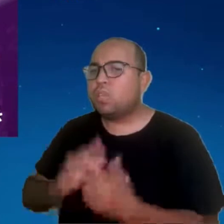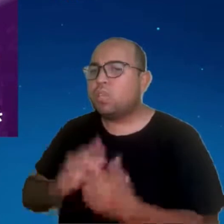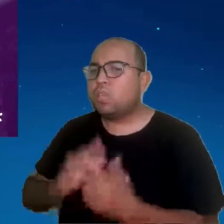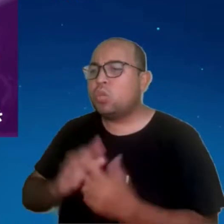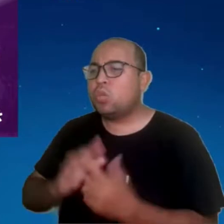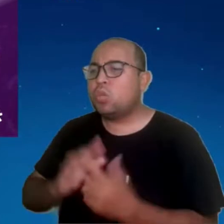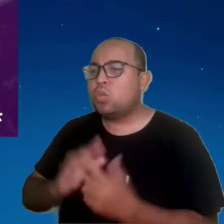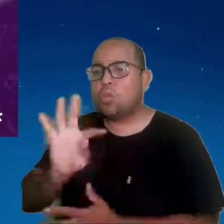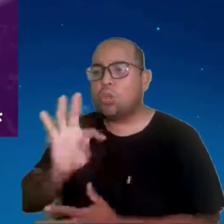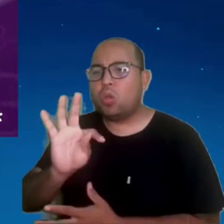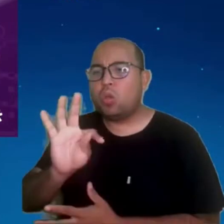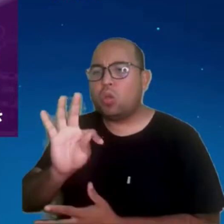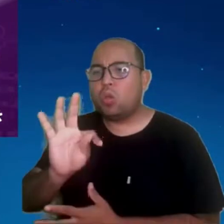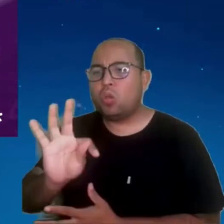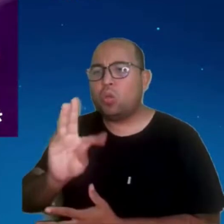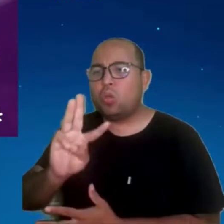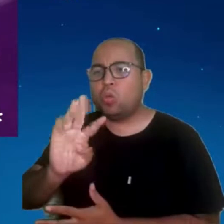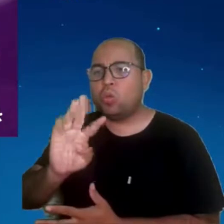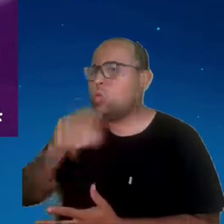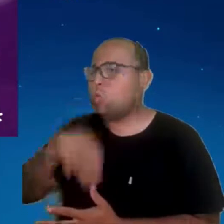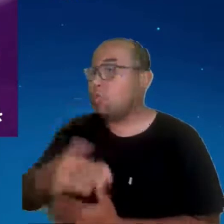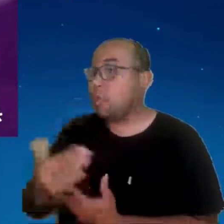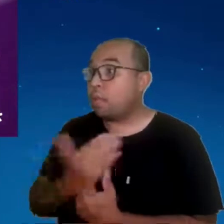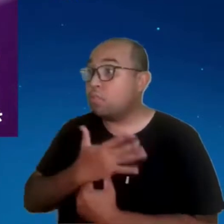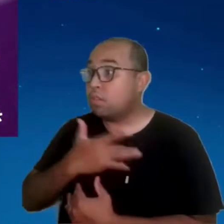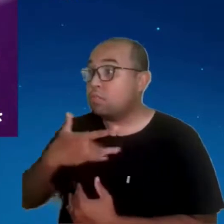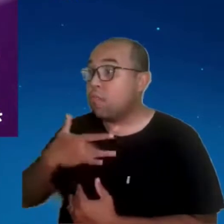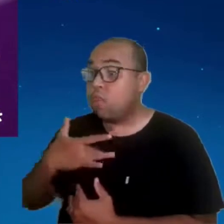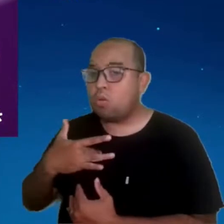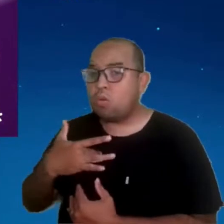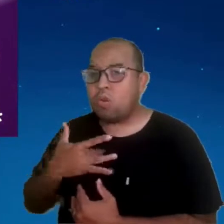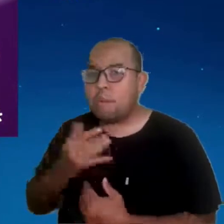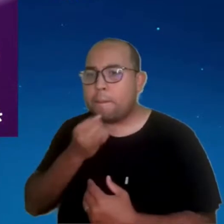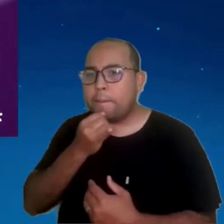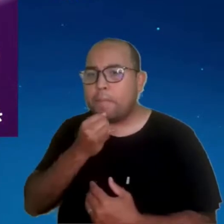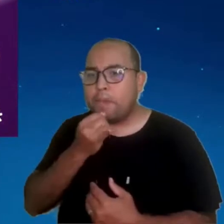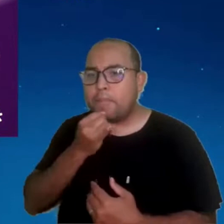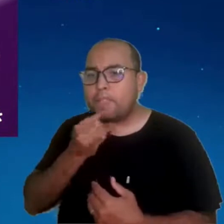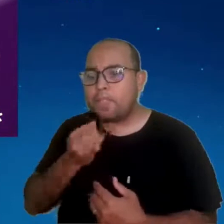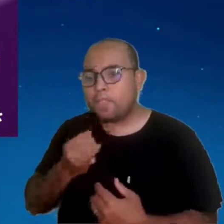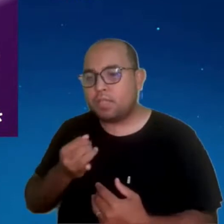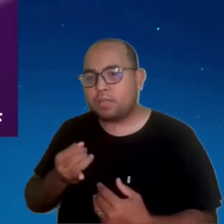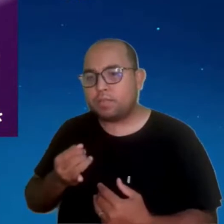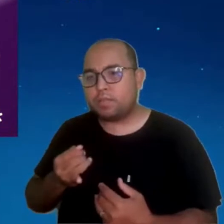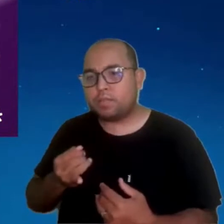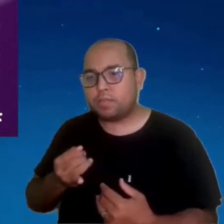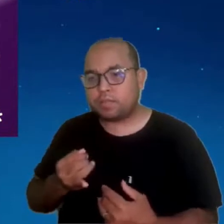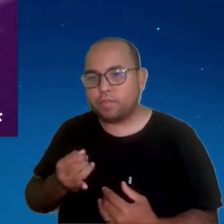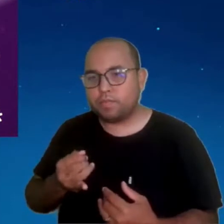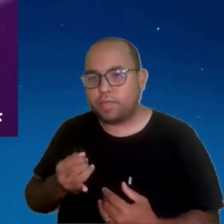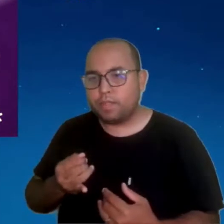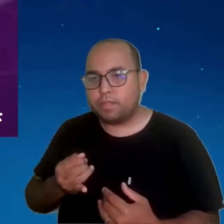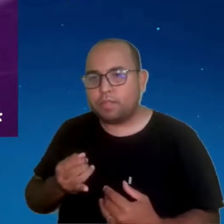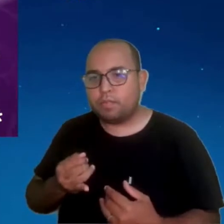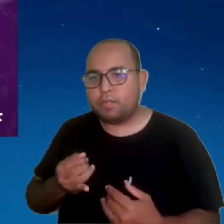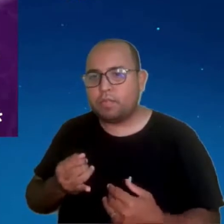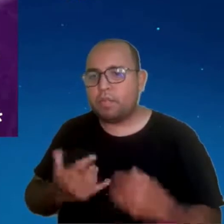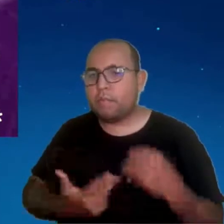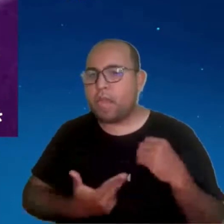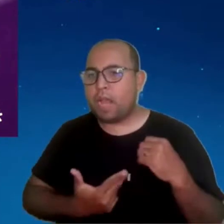Falei, como assim, cara? Para mim era só na indústria. Não, na saúde, quando eu vou fazer uma operação, eu não sabia, você vai operar para fazer um coração,